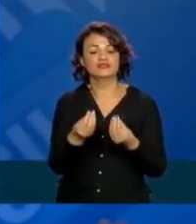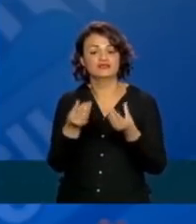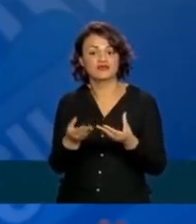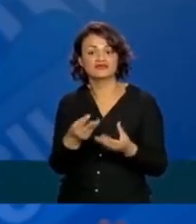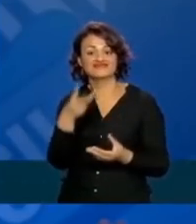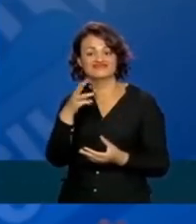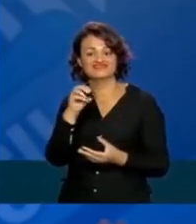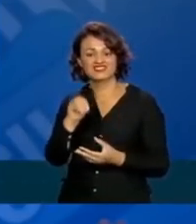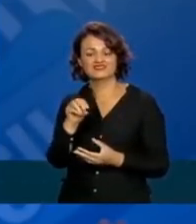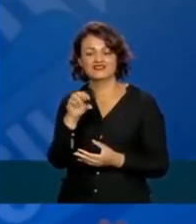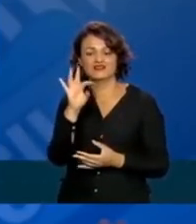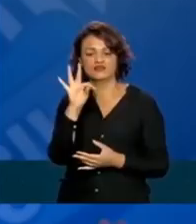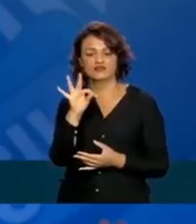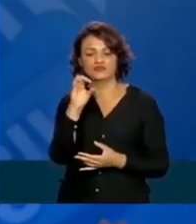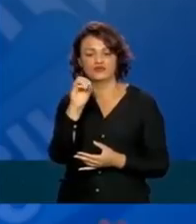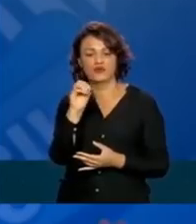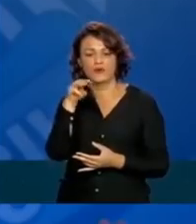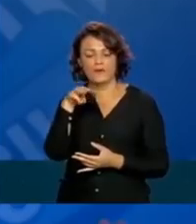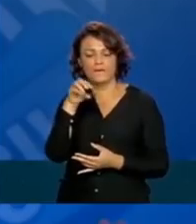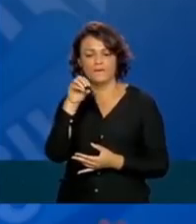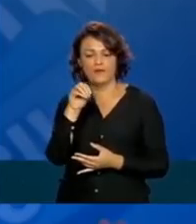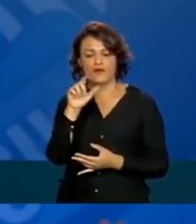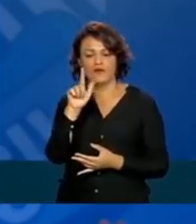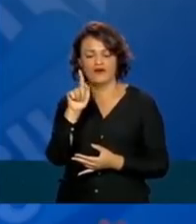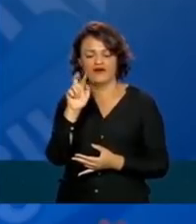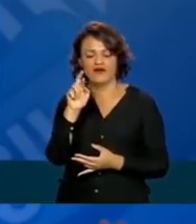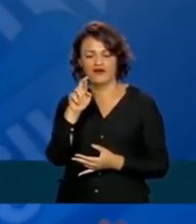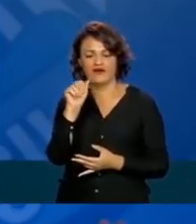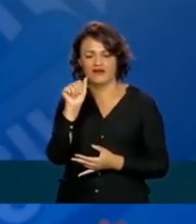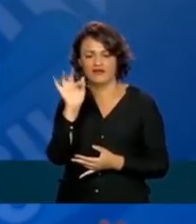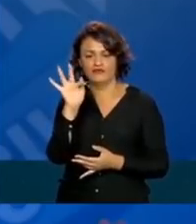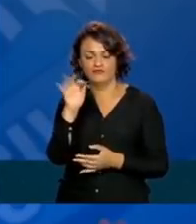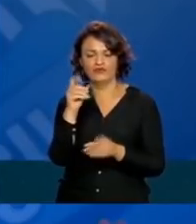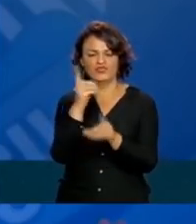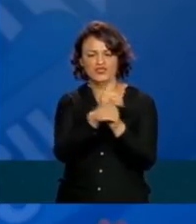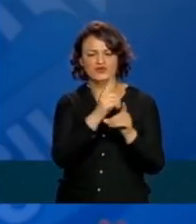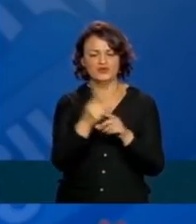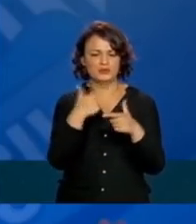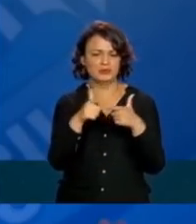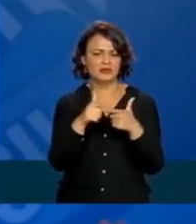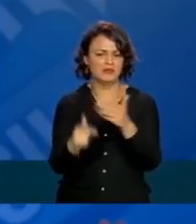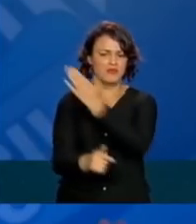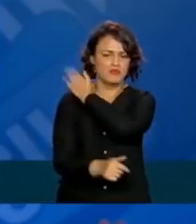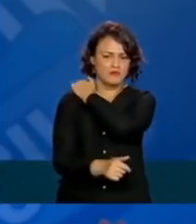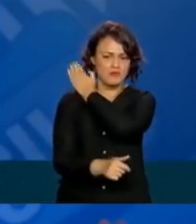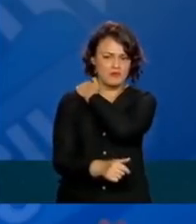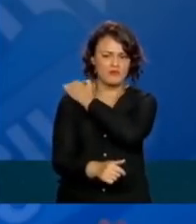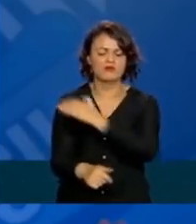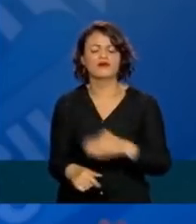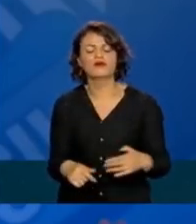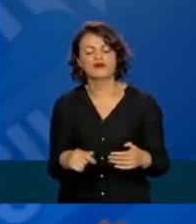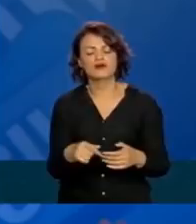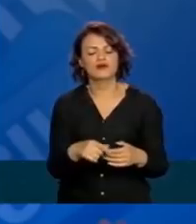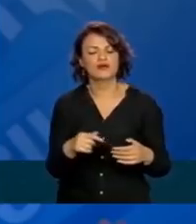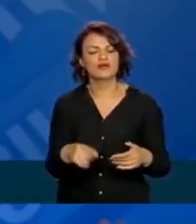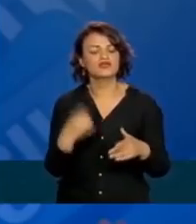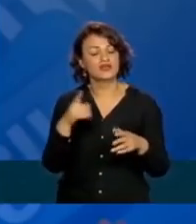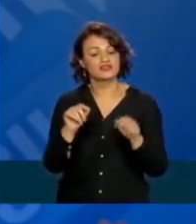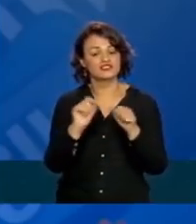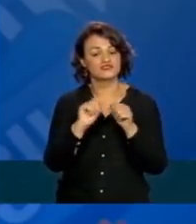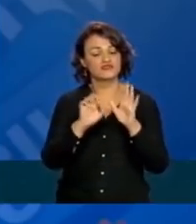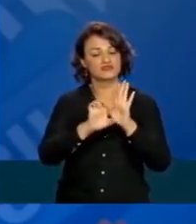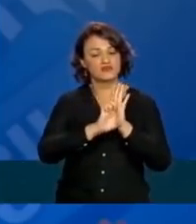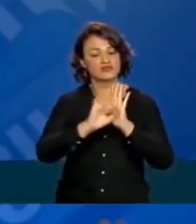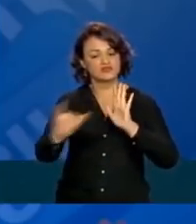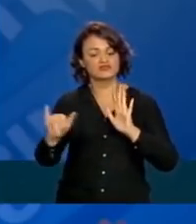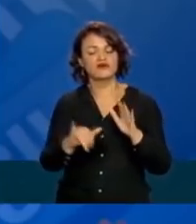para o SUS, que identifica lesões nos pulmões e a gente prepara o edital com os condicionantes para que